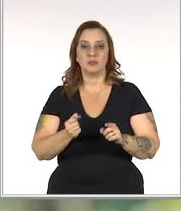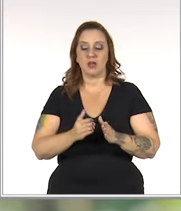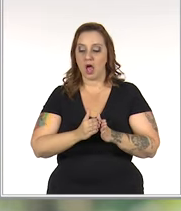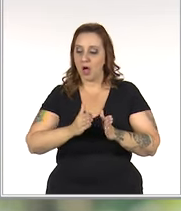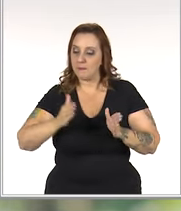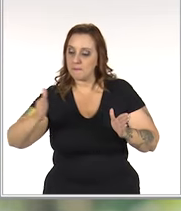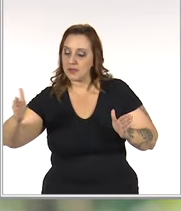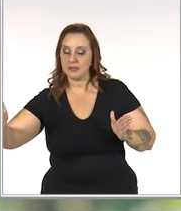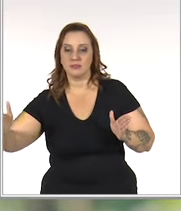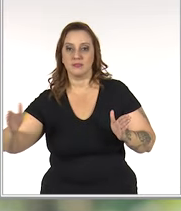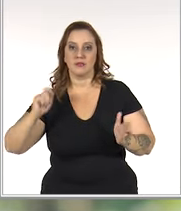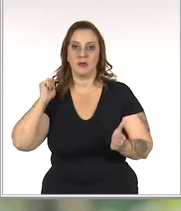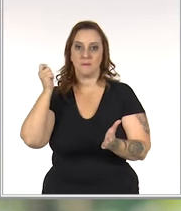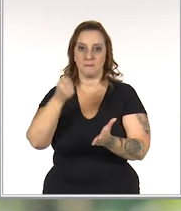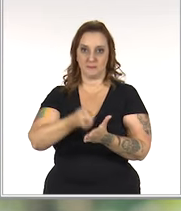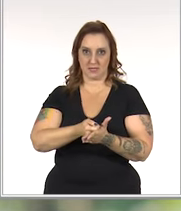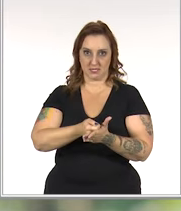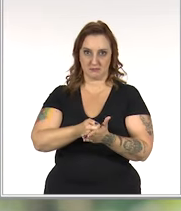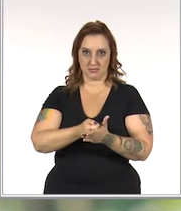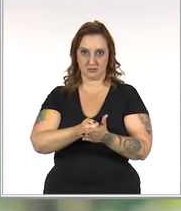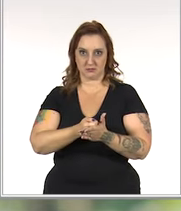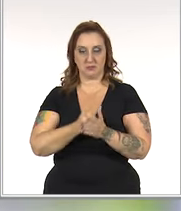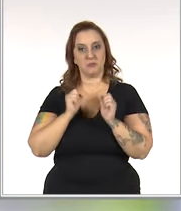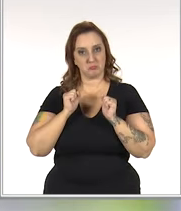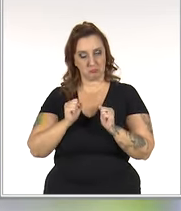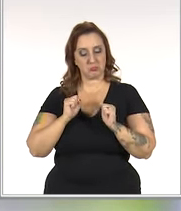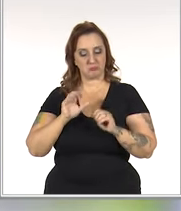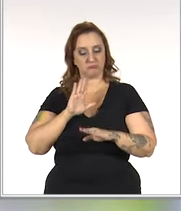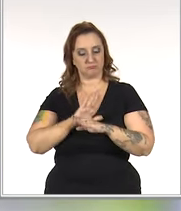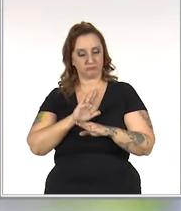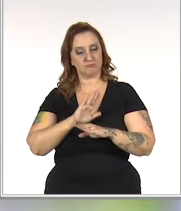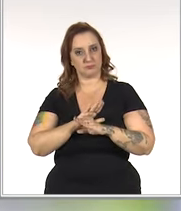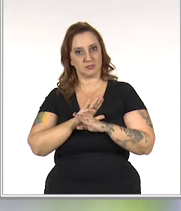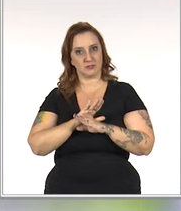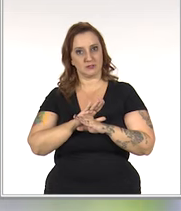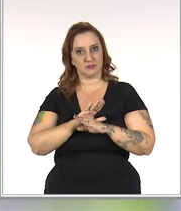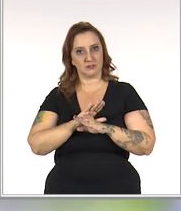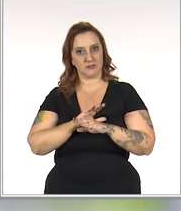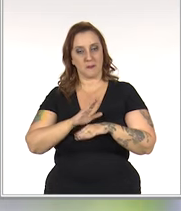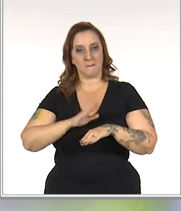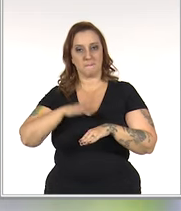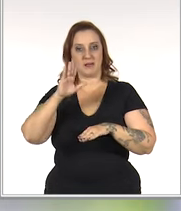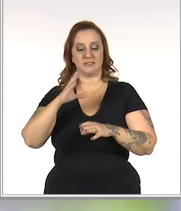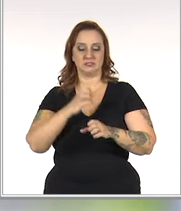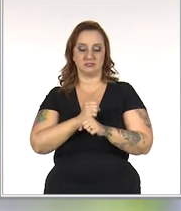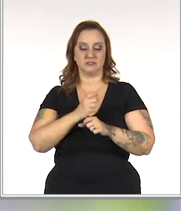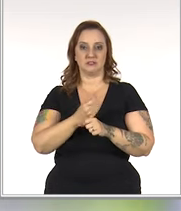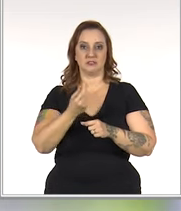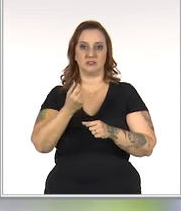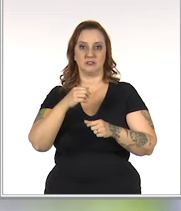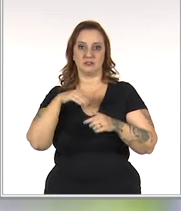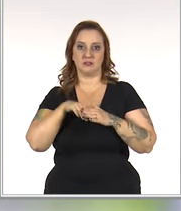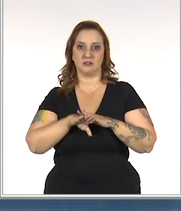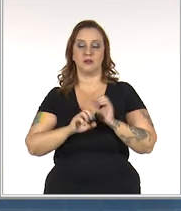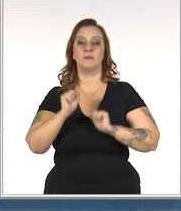e alongar o prazo médio de pagamento, pode ser uma saída para gerar mais caixa para a empresa.